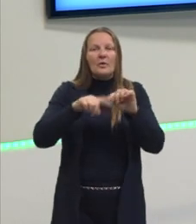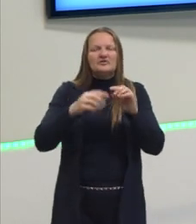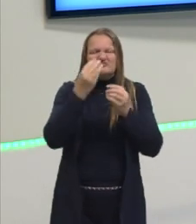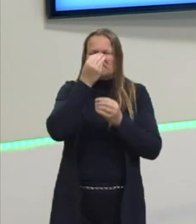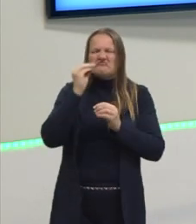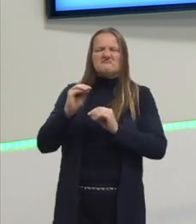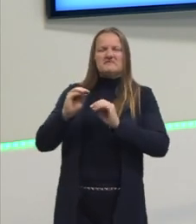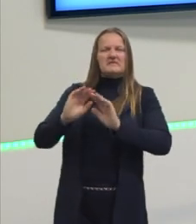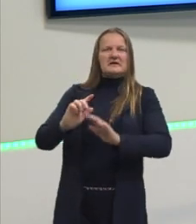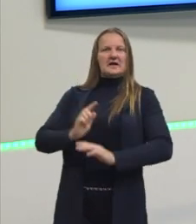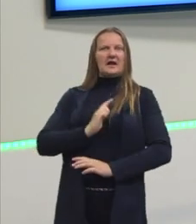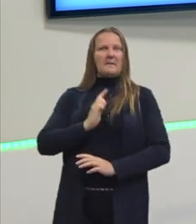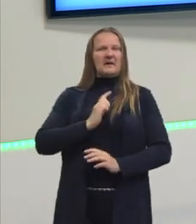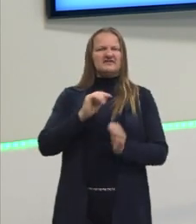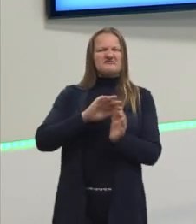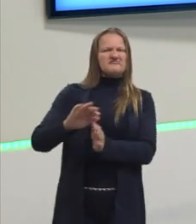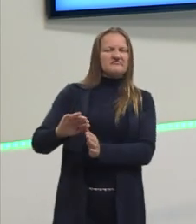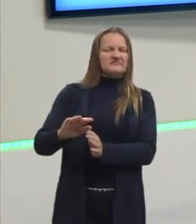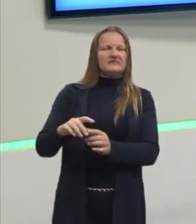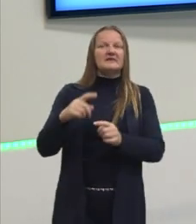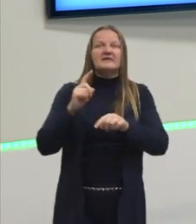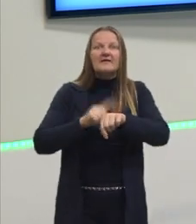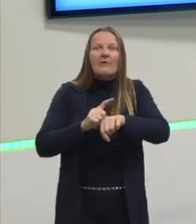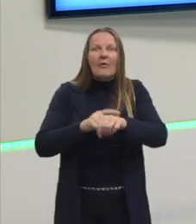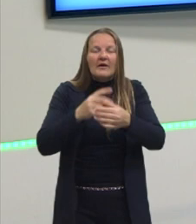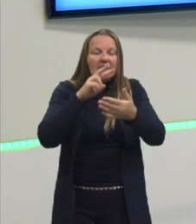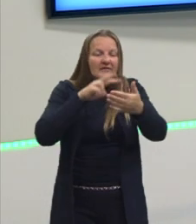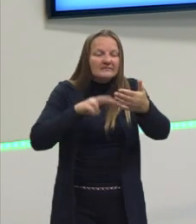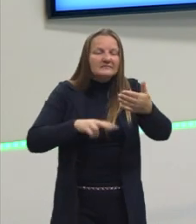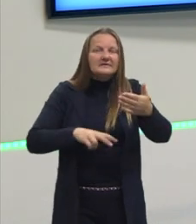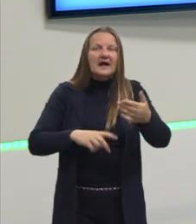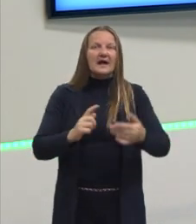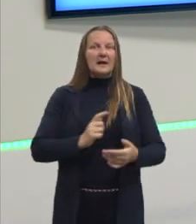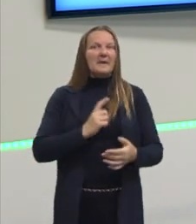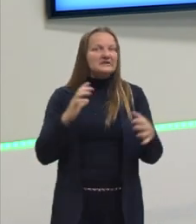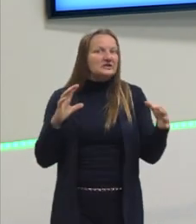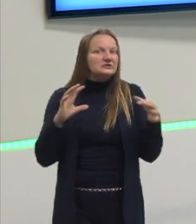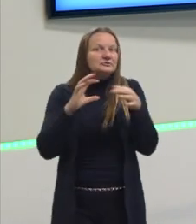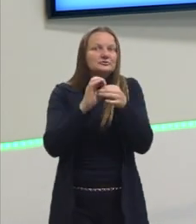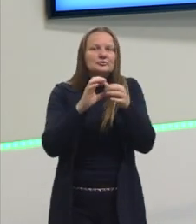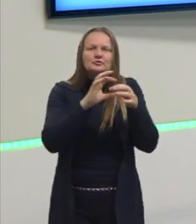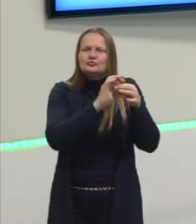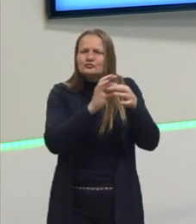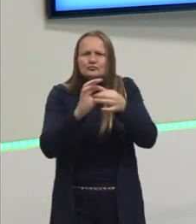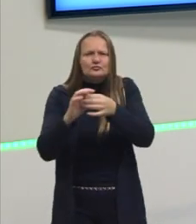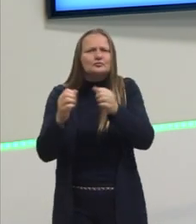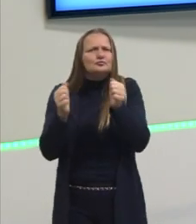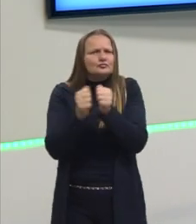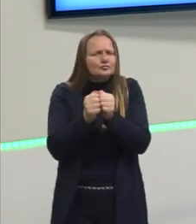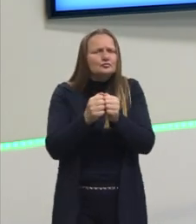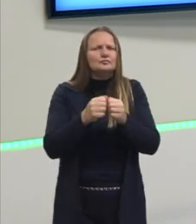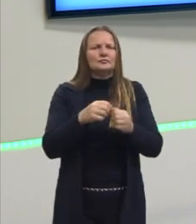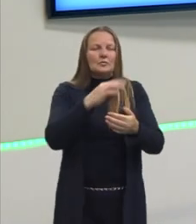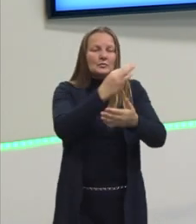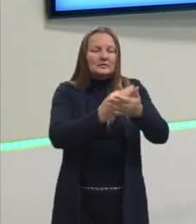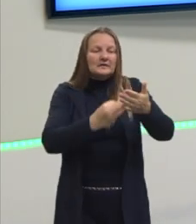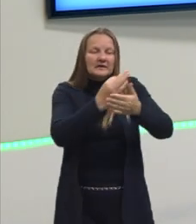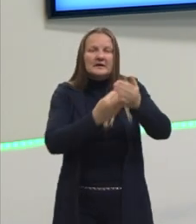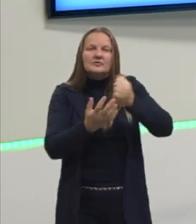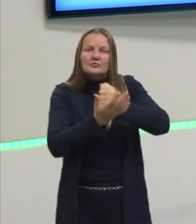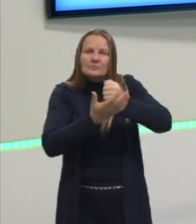ignorar que a gramática existe na hora de interpretar tanto o texto, que serve de base,